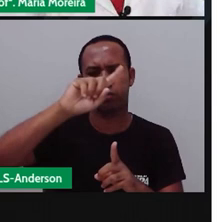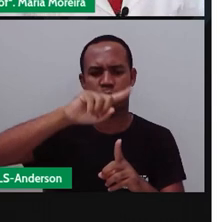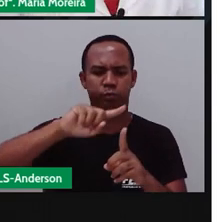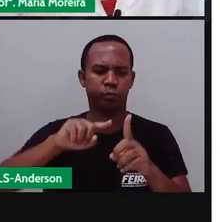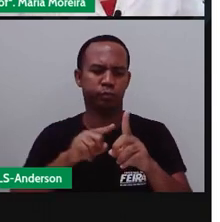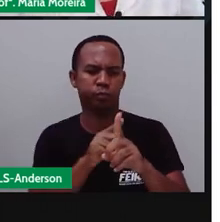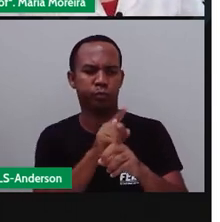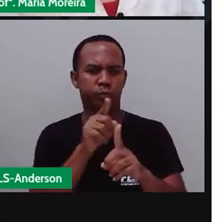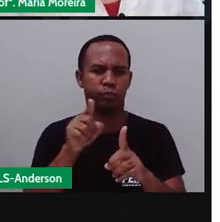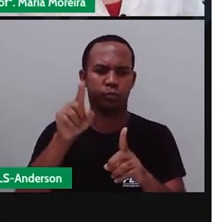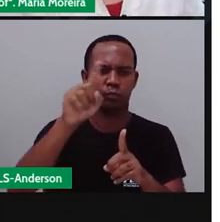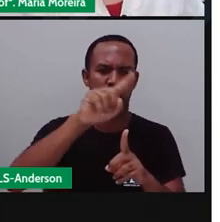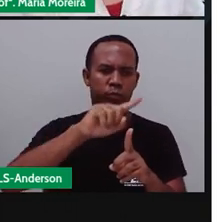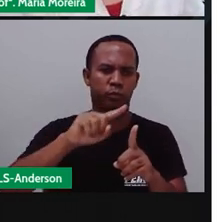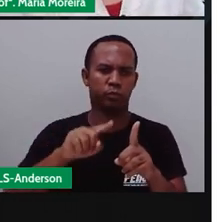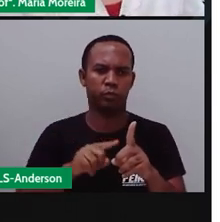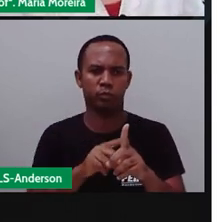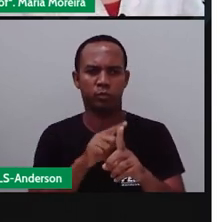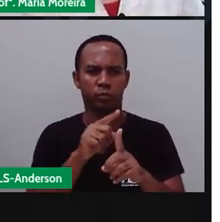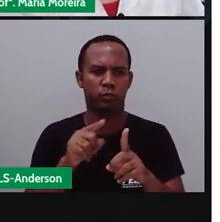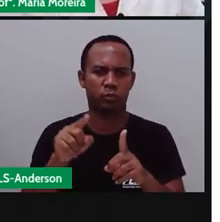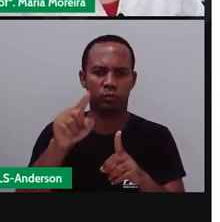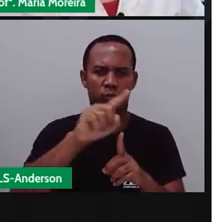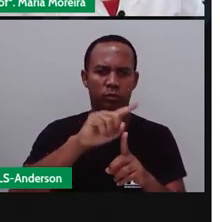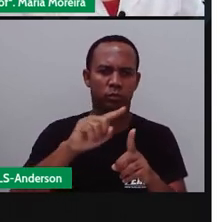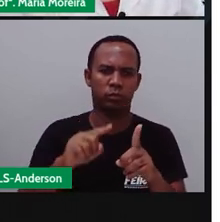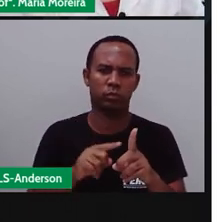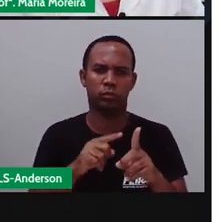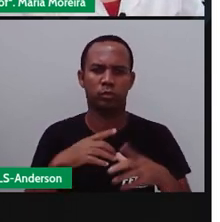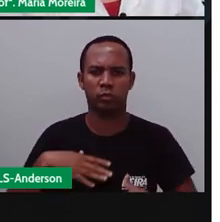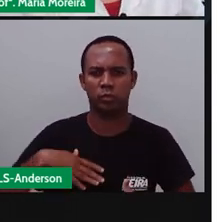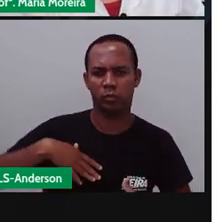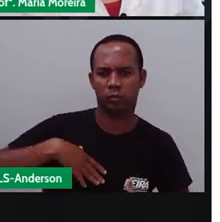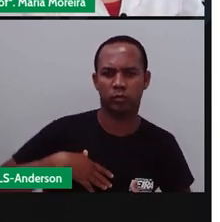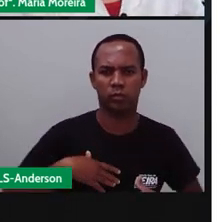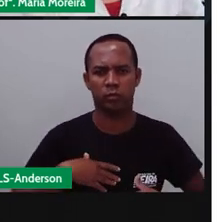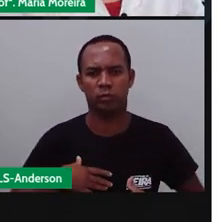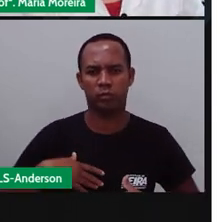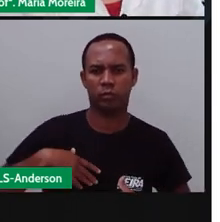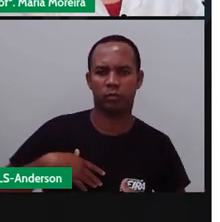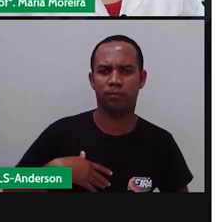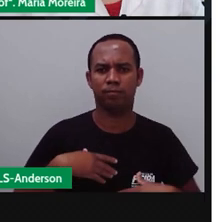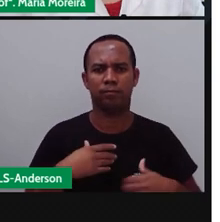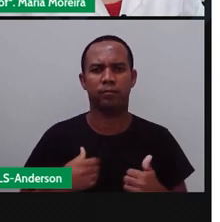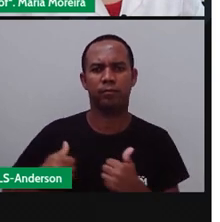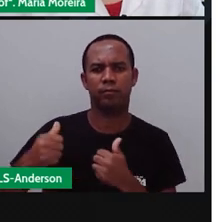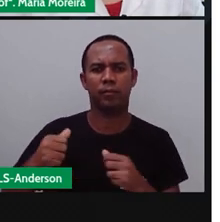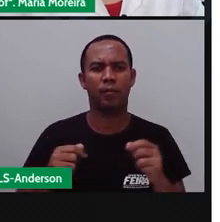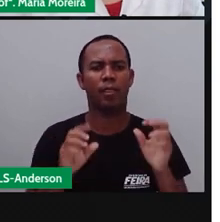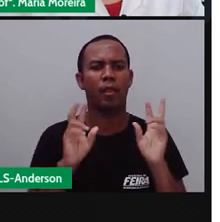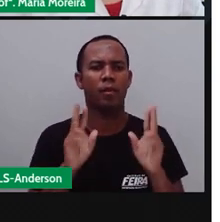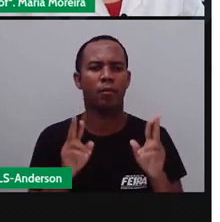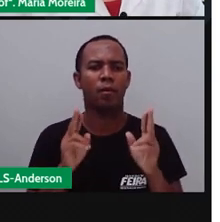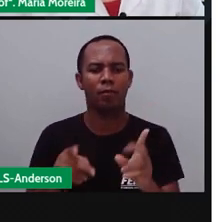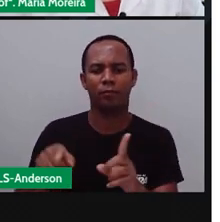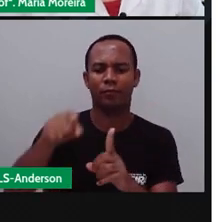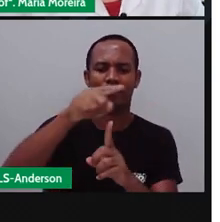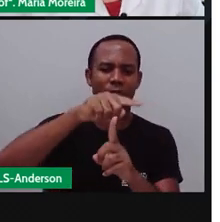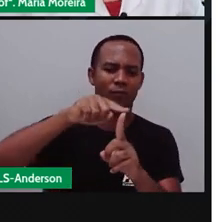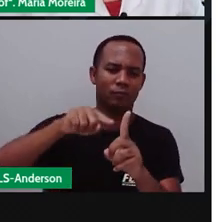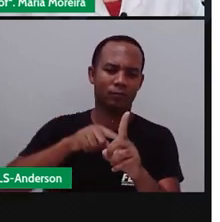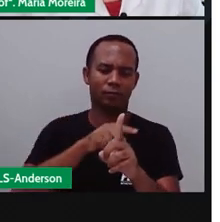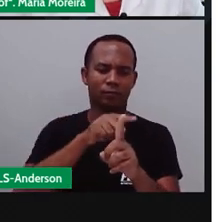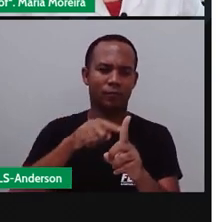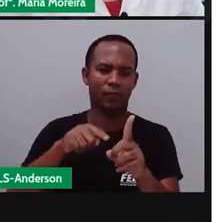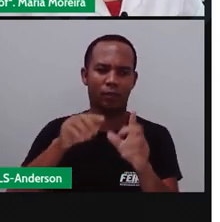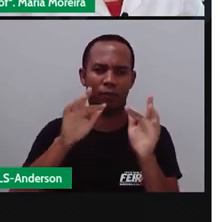Costurando, né? Vão dançando, vão trançando as fitas, que empunham, encurtando-as e fazendo um movimento contrário para